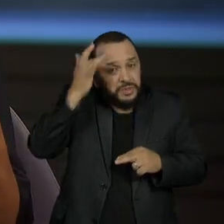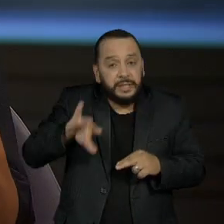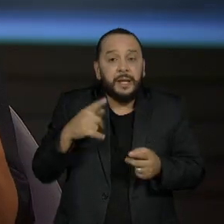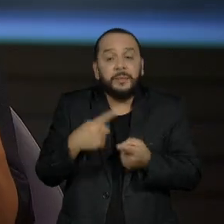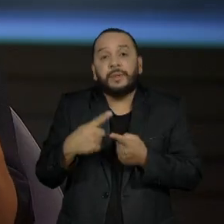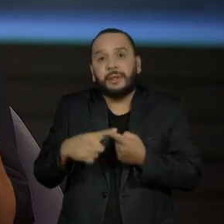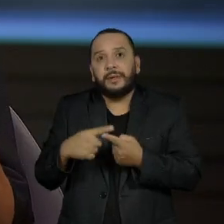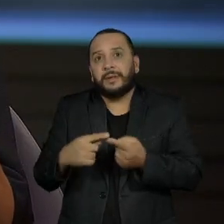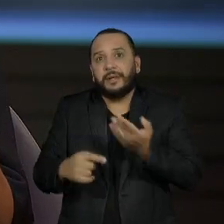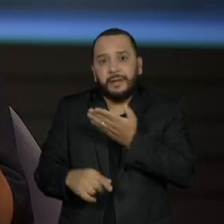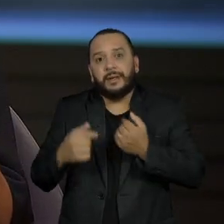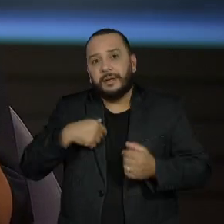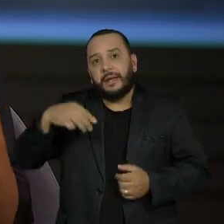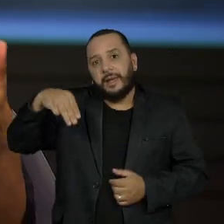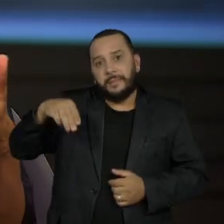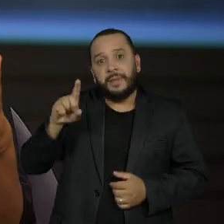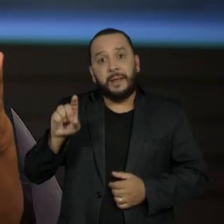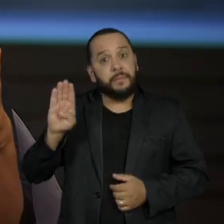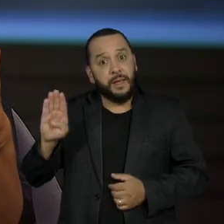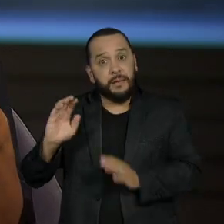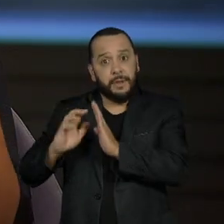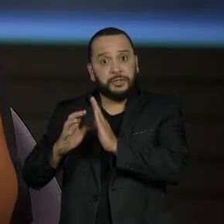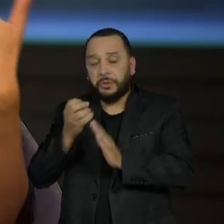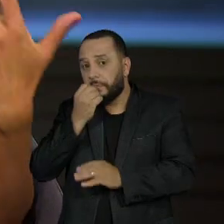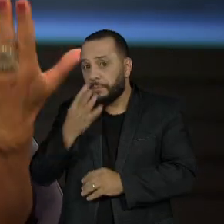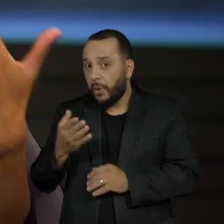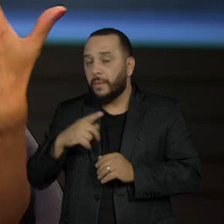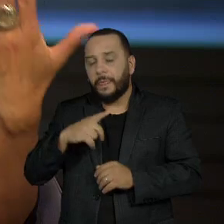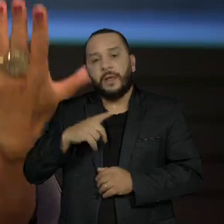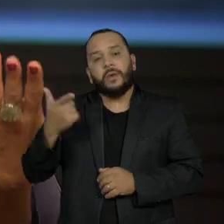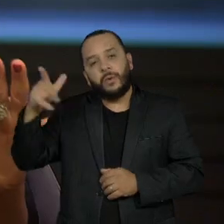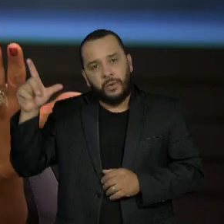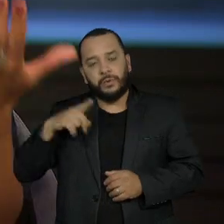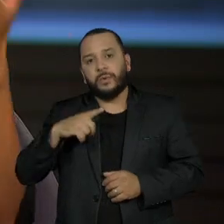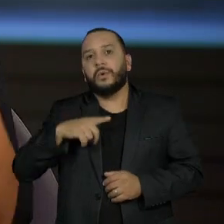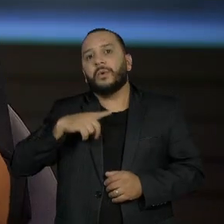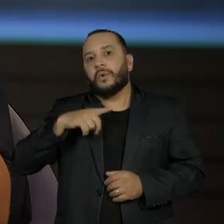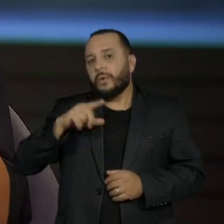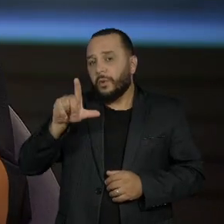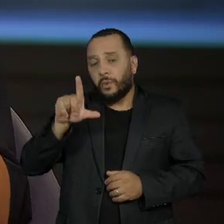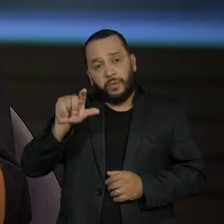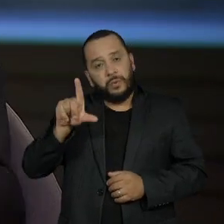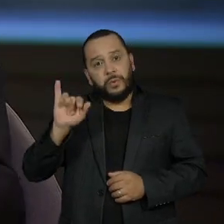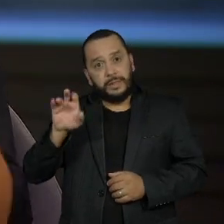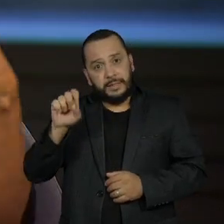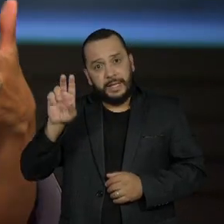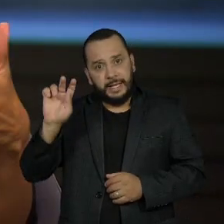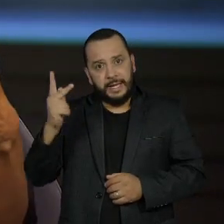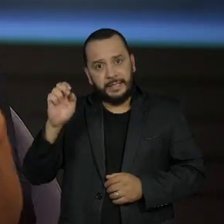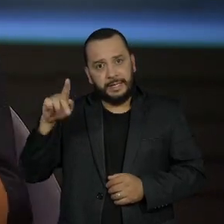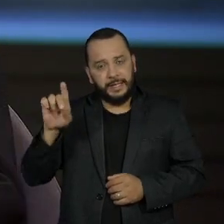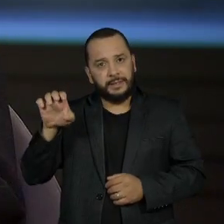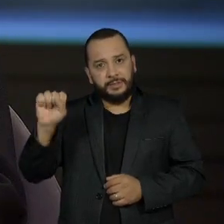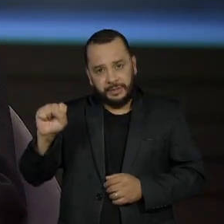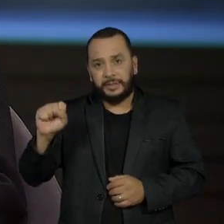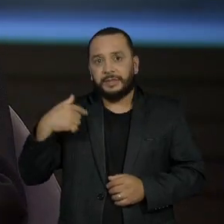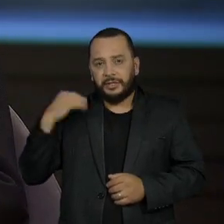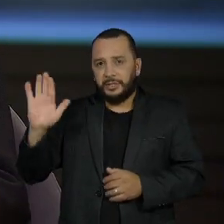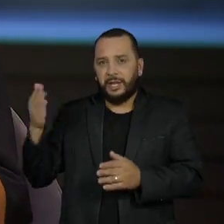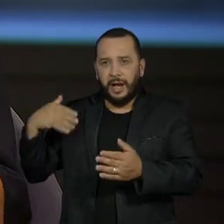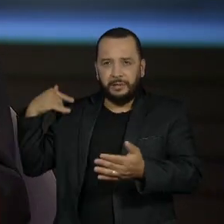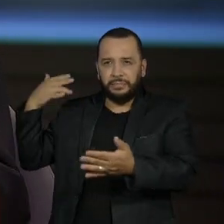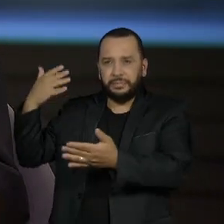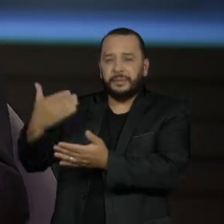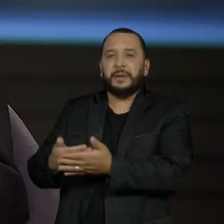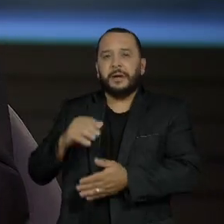da gestão do MDB lá em Goiânia, porque o Iris Rezende, outro veteraníssimo, é o atual prefeito, aliado da vida toda, do Maguito